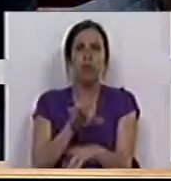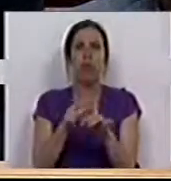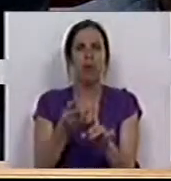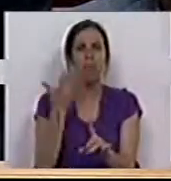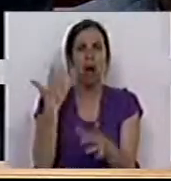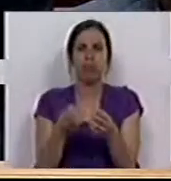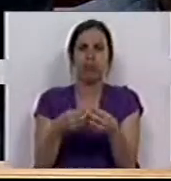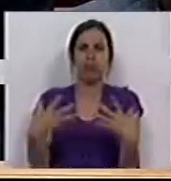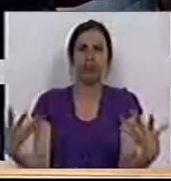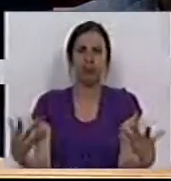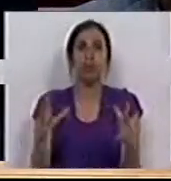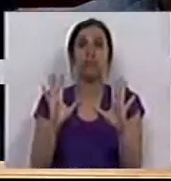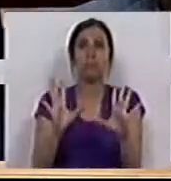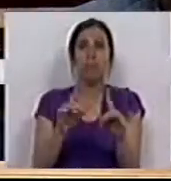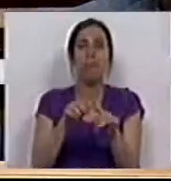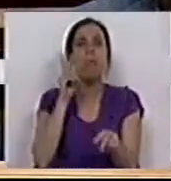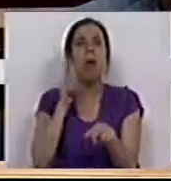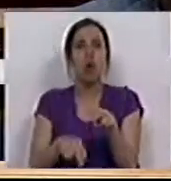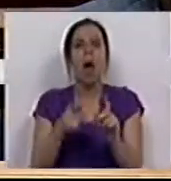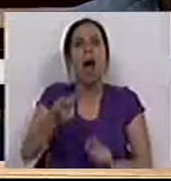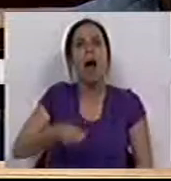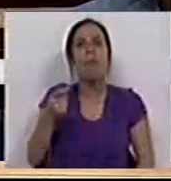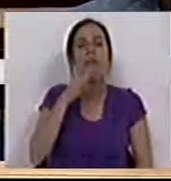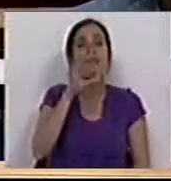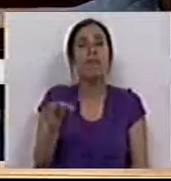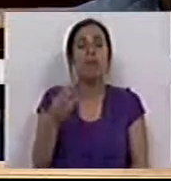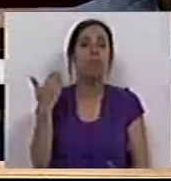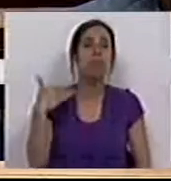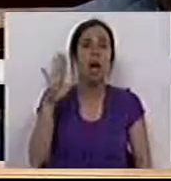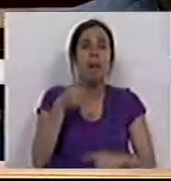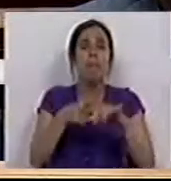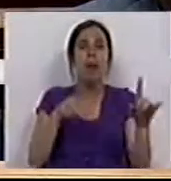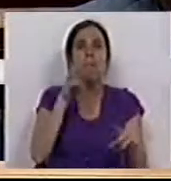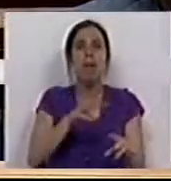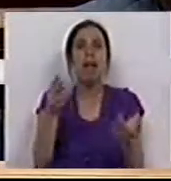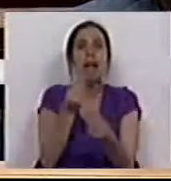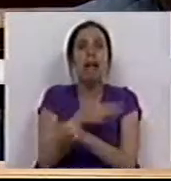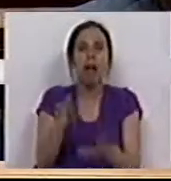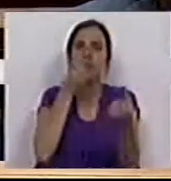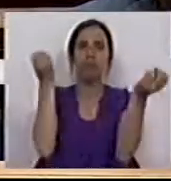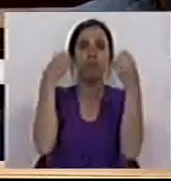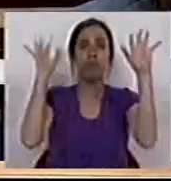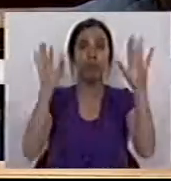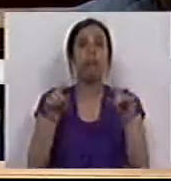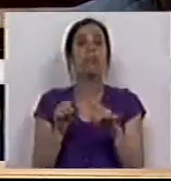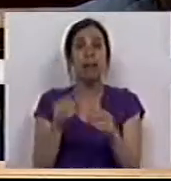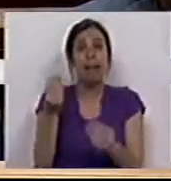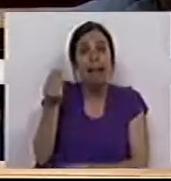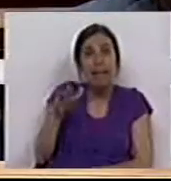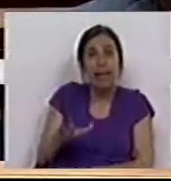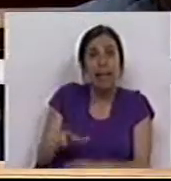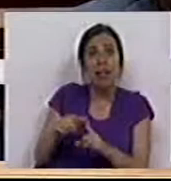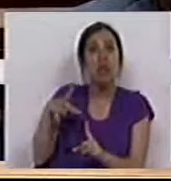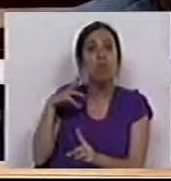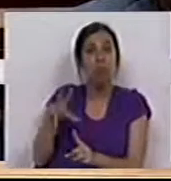mais cresce. Foi cortado o abono de família a mais de meio milhão de crianças. E sabemos que ser criança